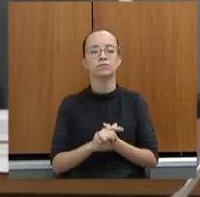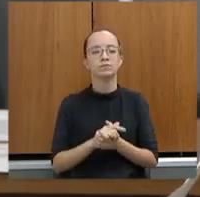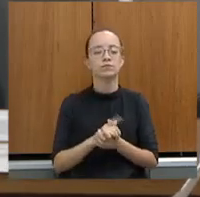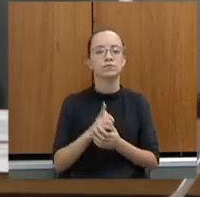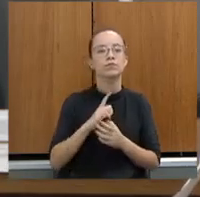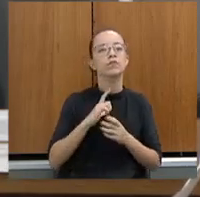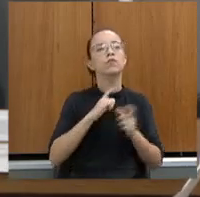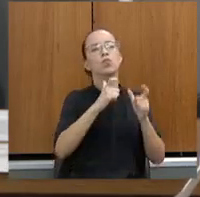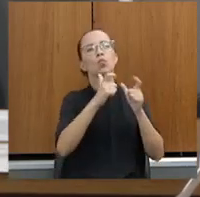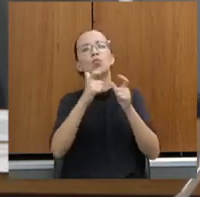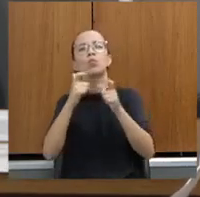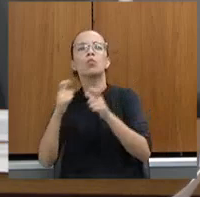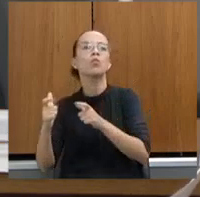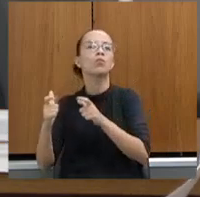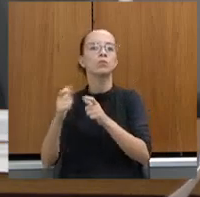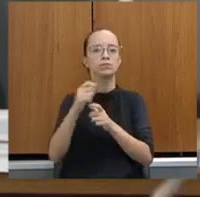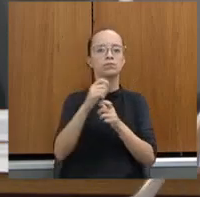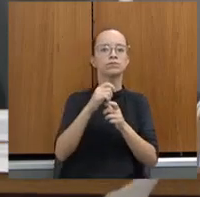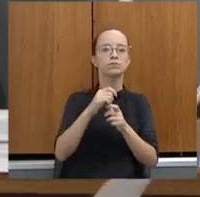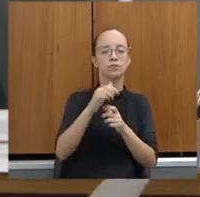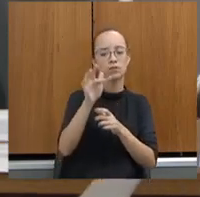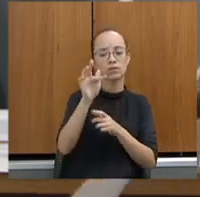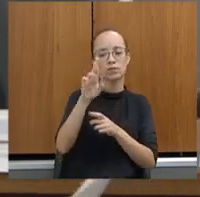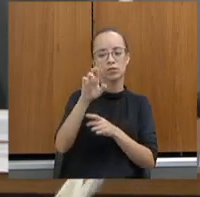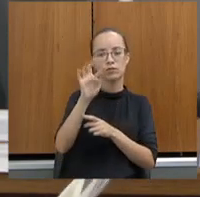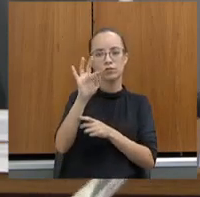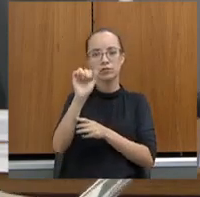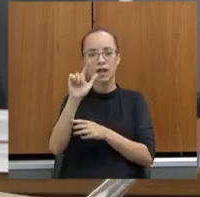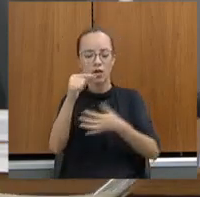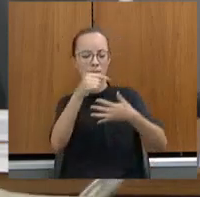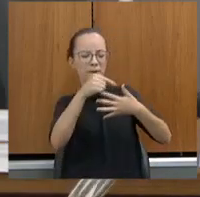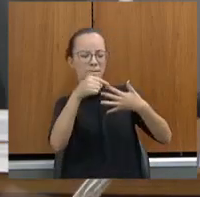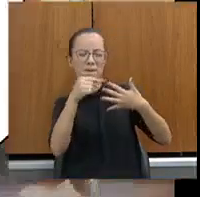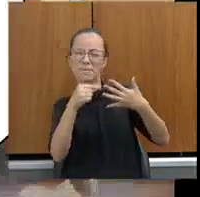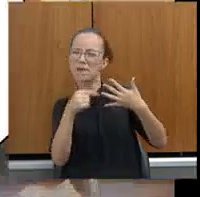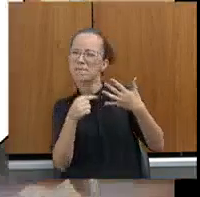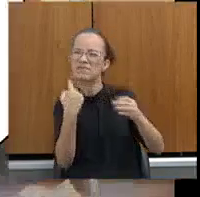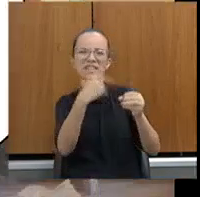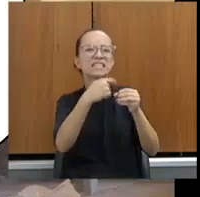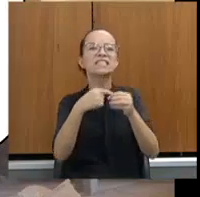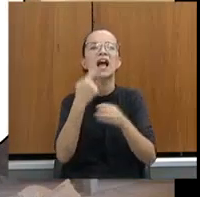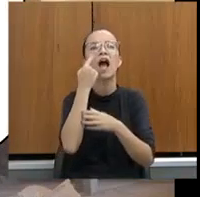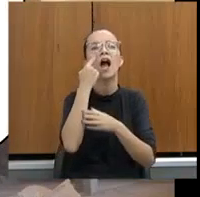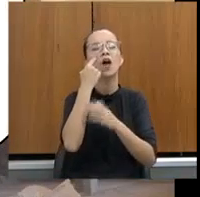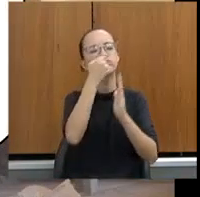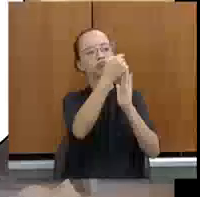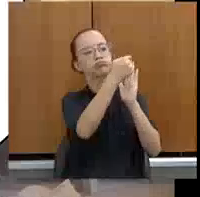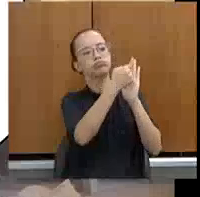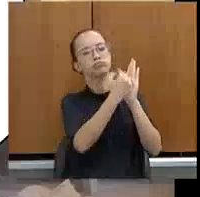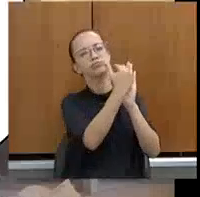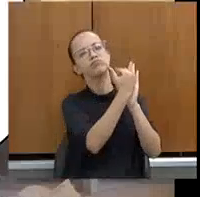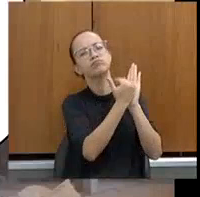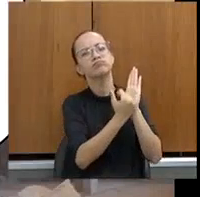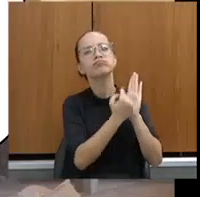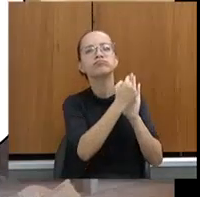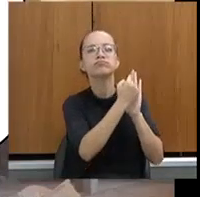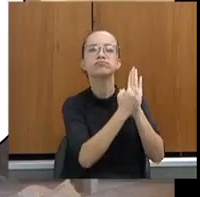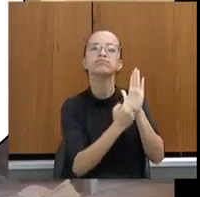unidades a serem inauguradas, o BRA, o Frutal, o Itaúna, o Fenas. Enfim, então, a nossa expectativa para